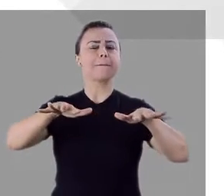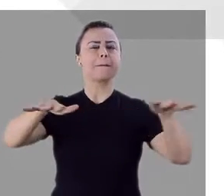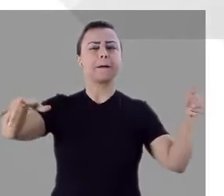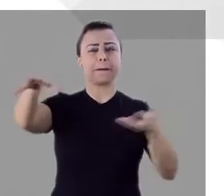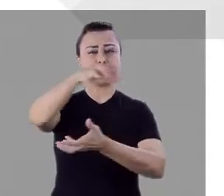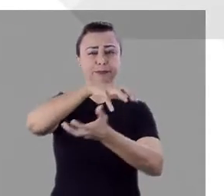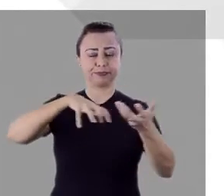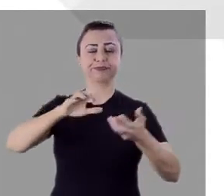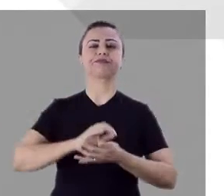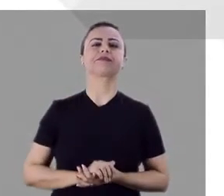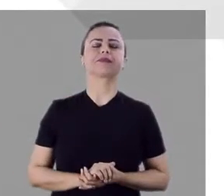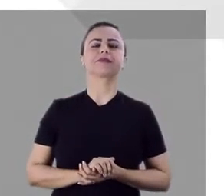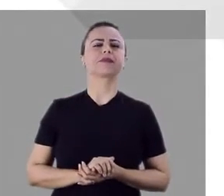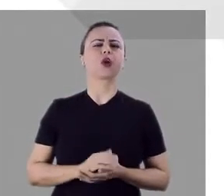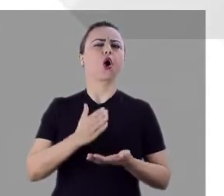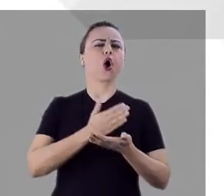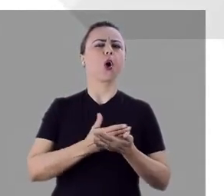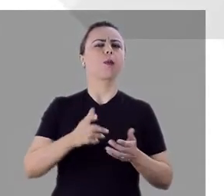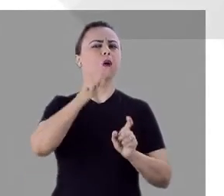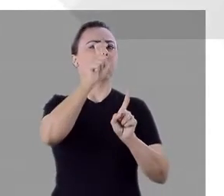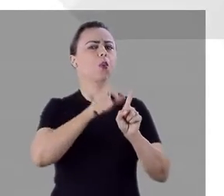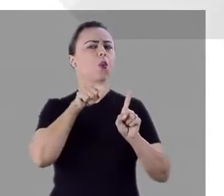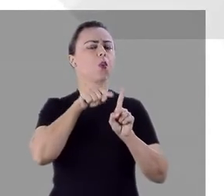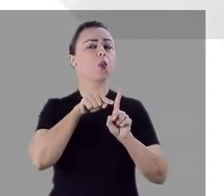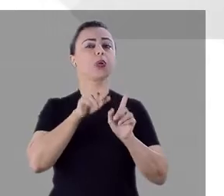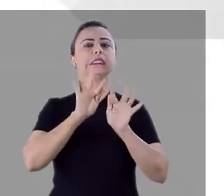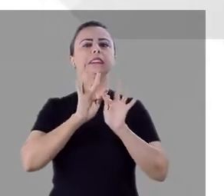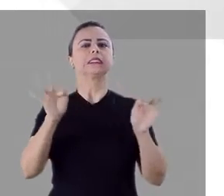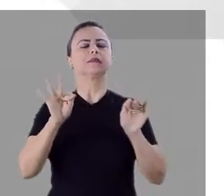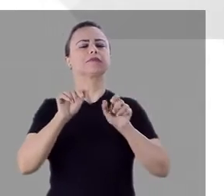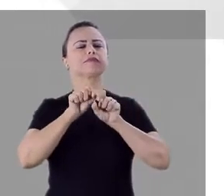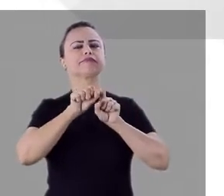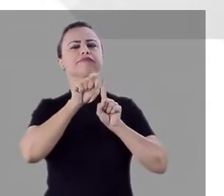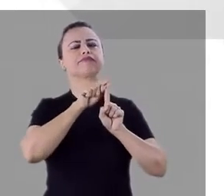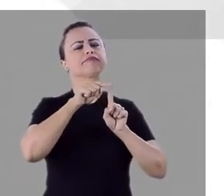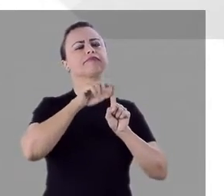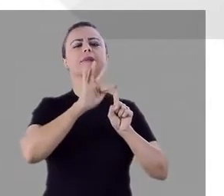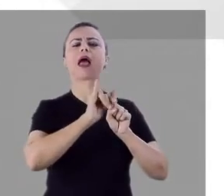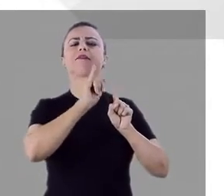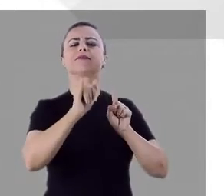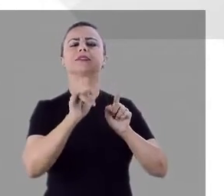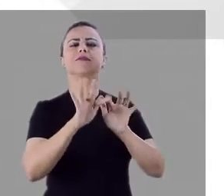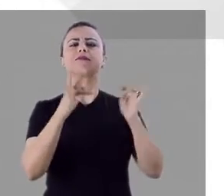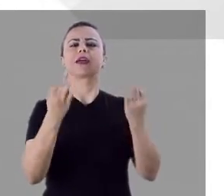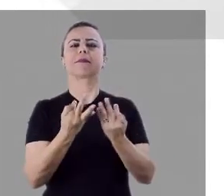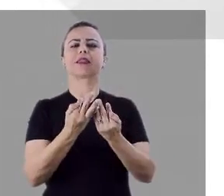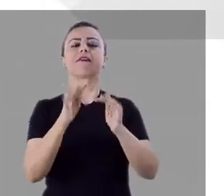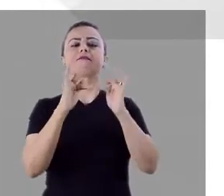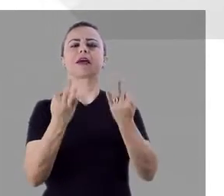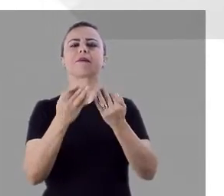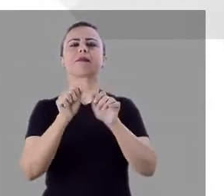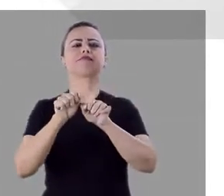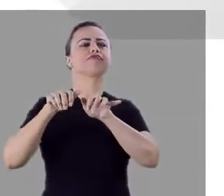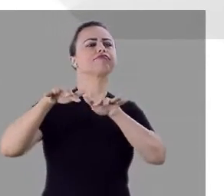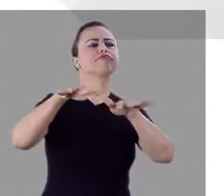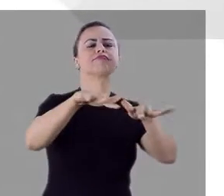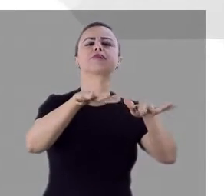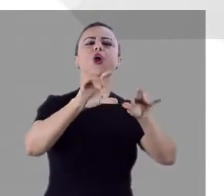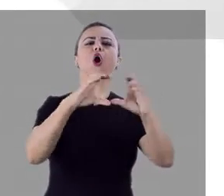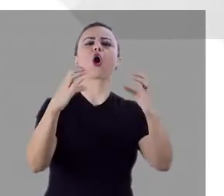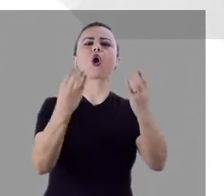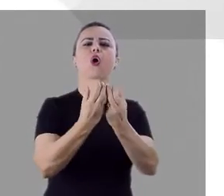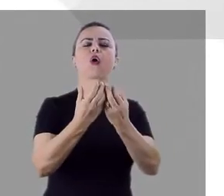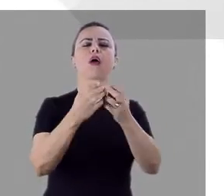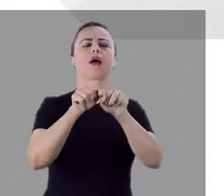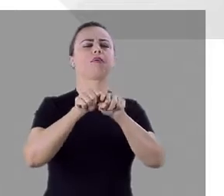avassaladoras. Tudo começa com um simples transmissor. Uma pessoa que passa pro seu grupo familiar, que espalha pra